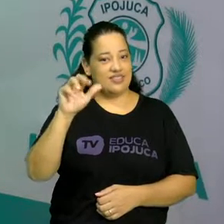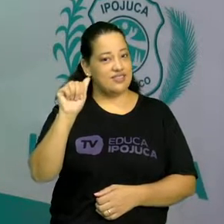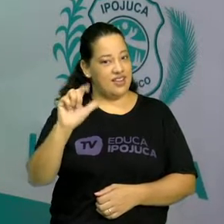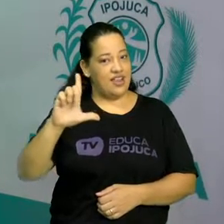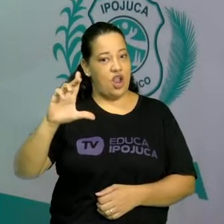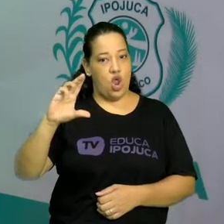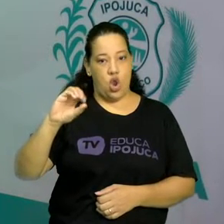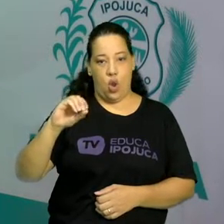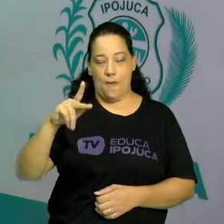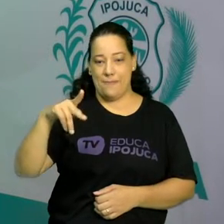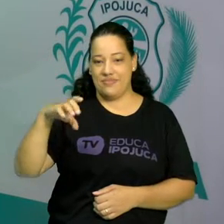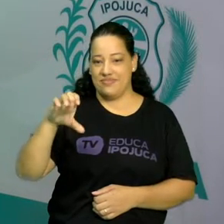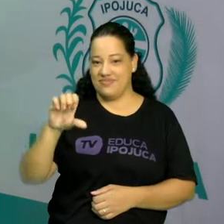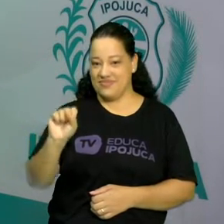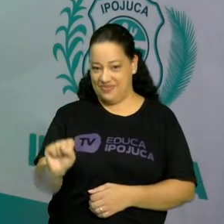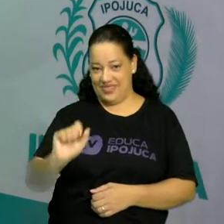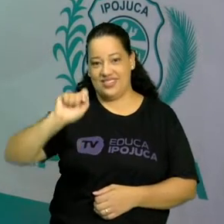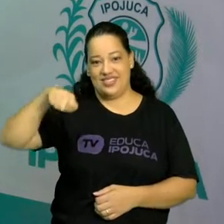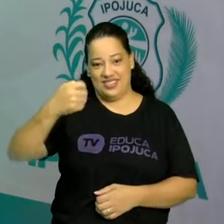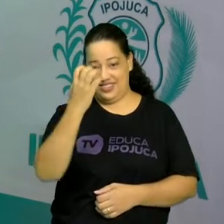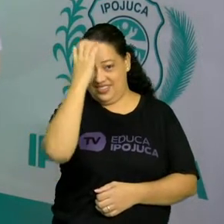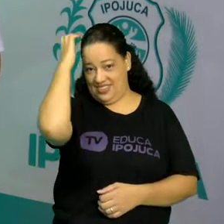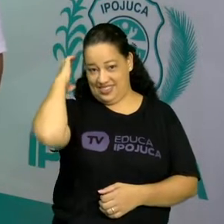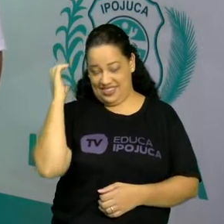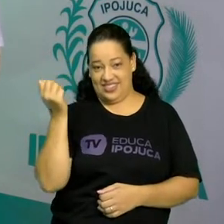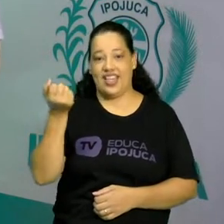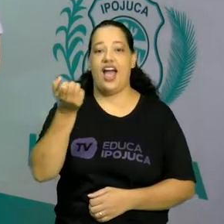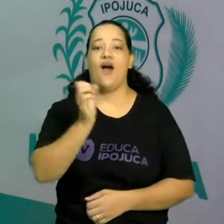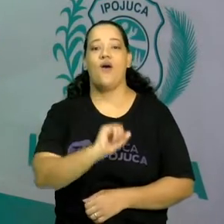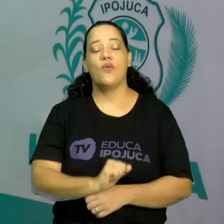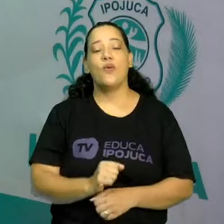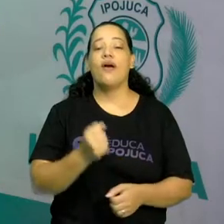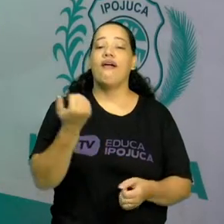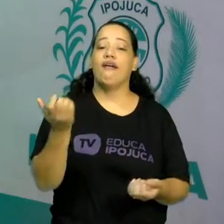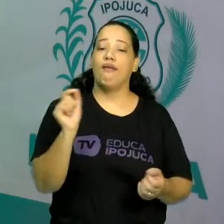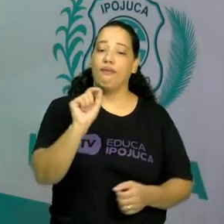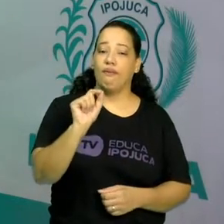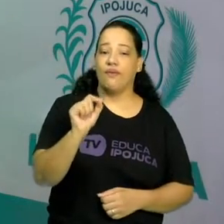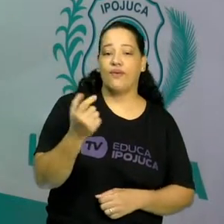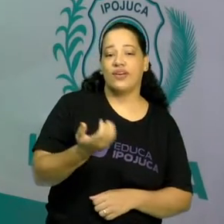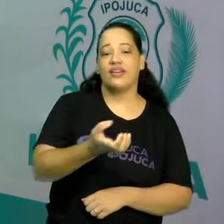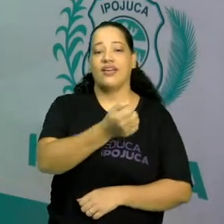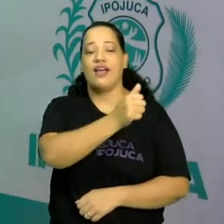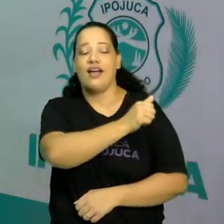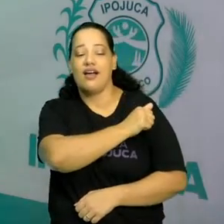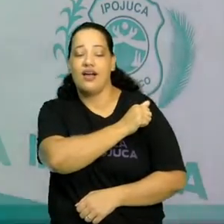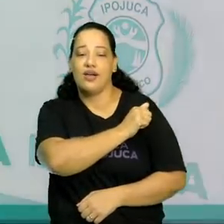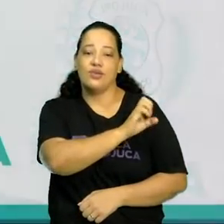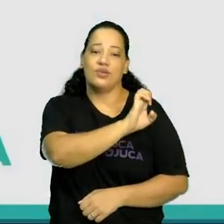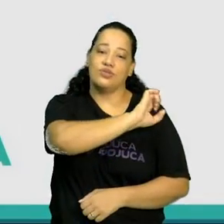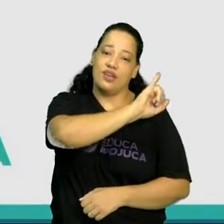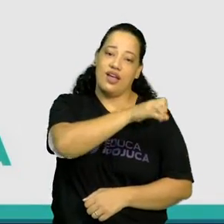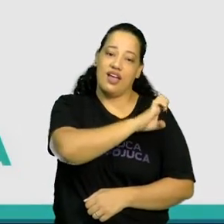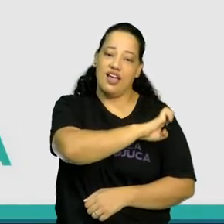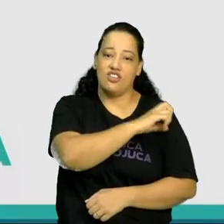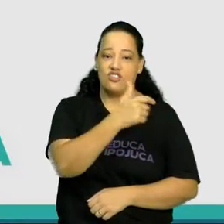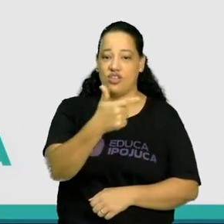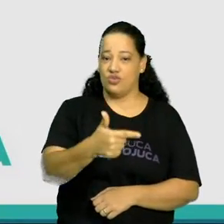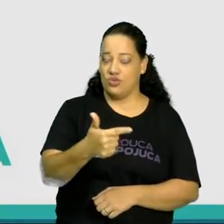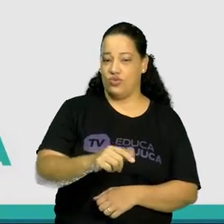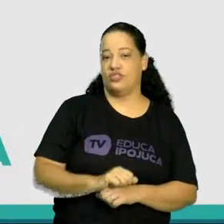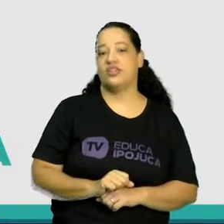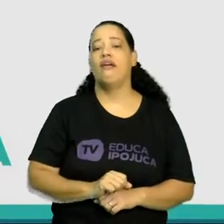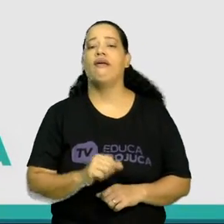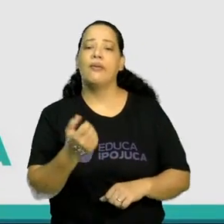na EJA 2 e hoje na disciplina de língua portuguesa, trabalhando reconstrução das